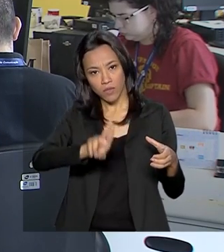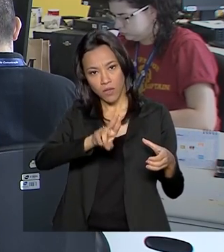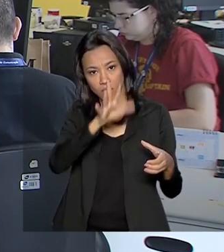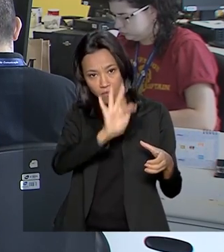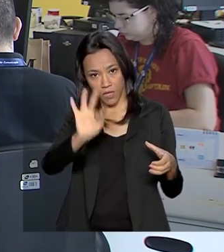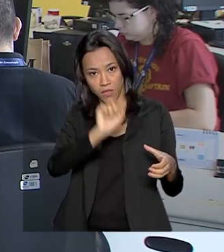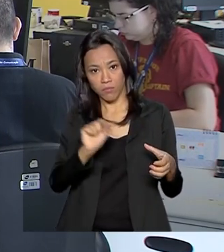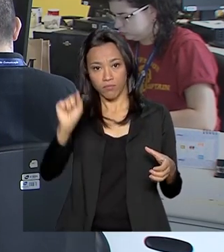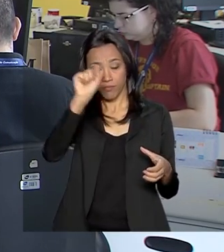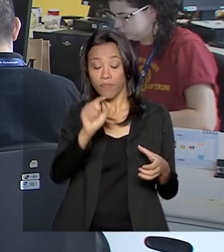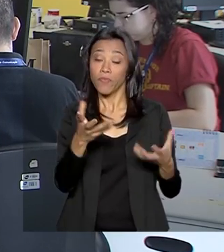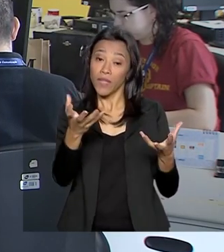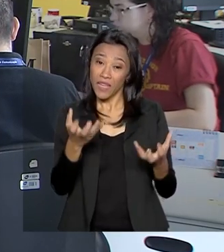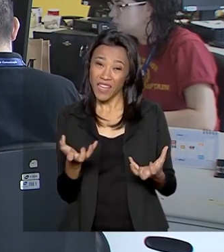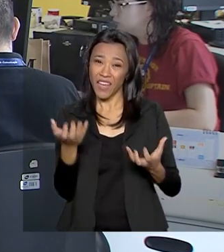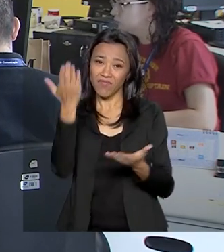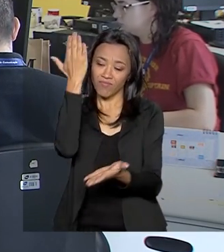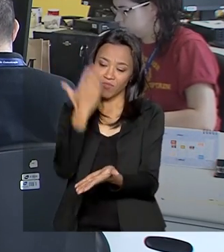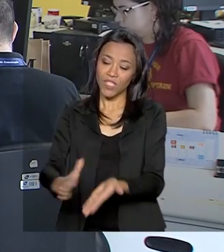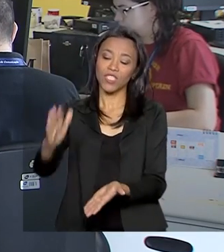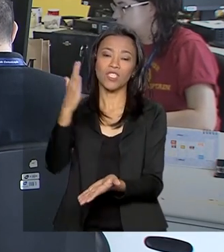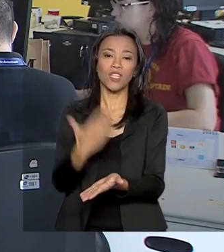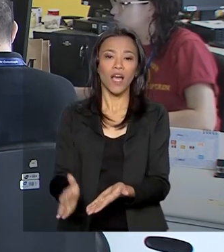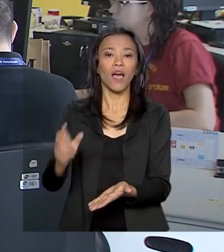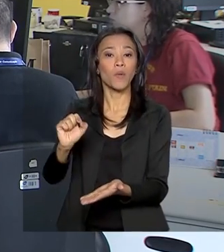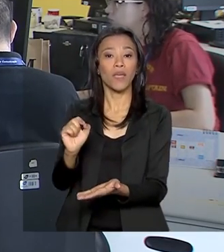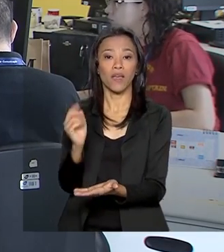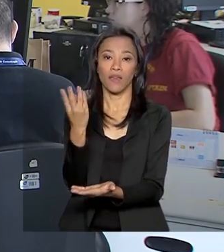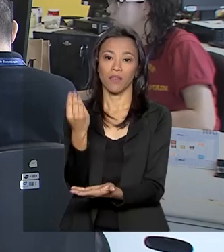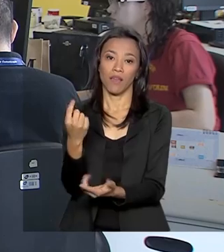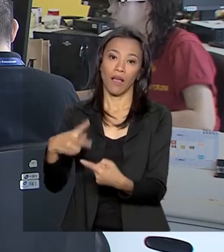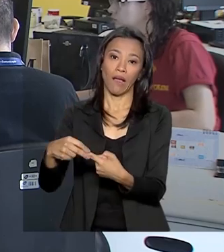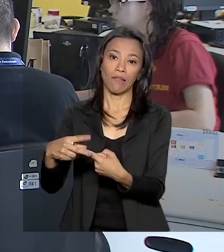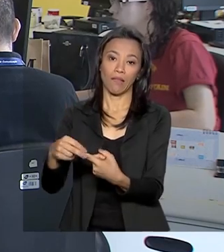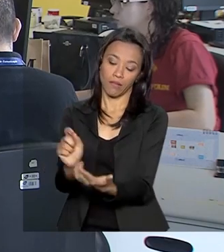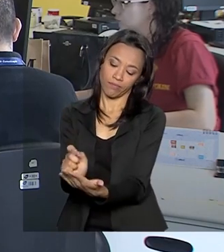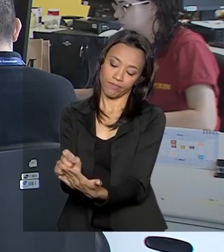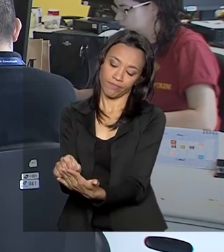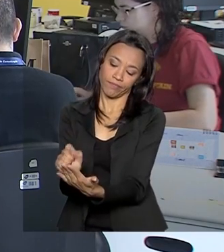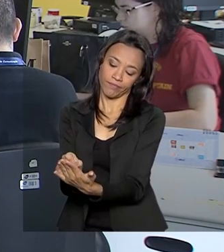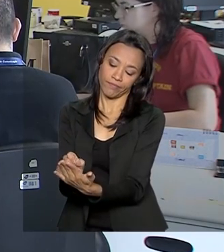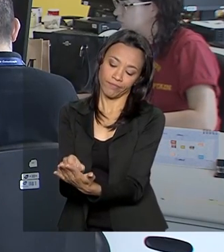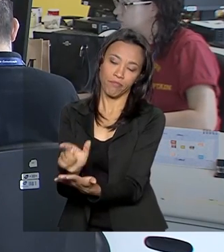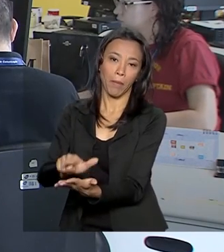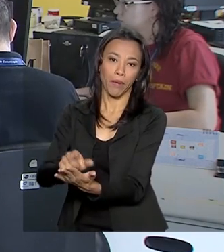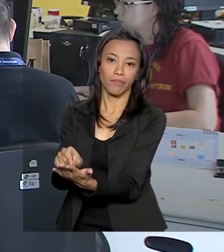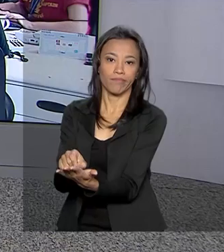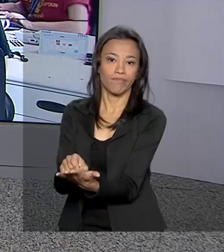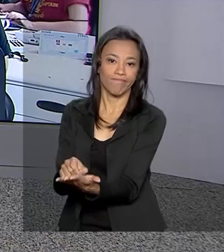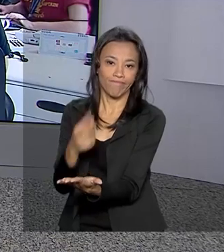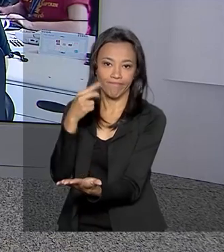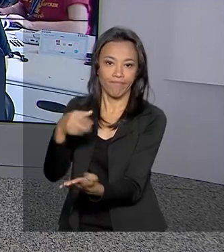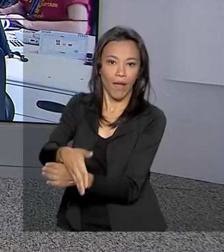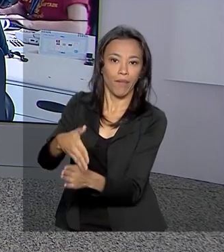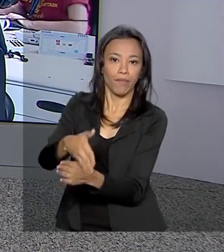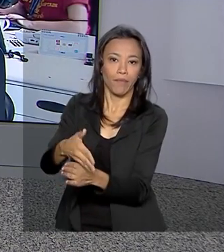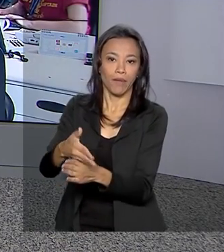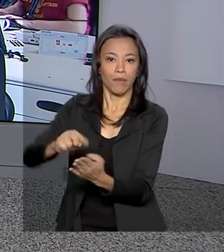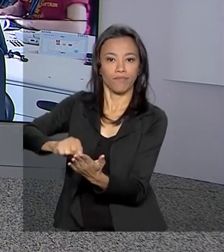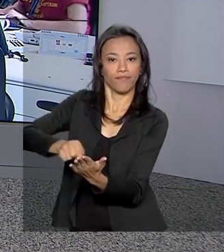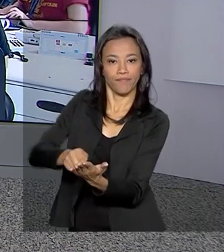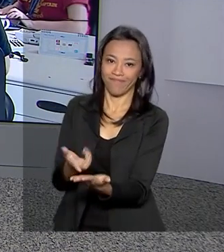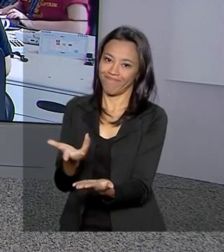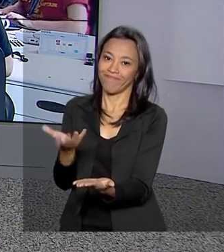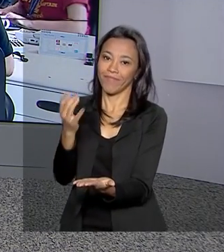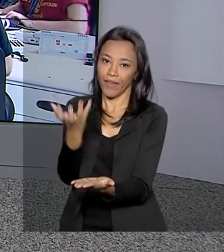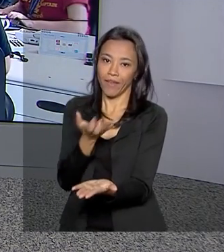substituir em um ano o ponto dos servidores federais, que ainda são feitos por papel. Obrigada pela sua participação,